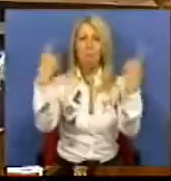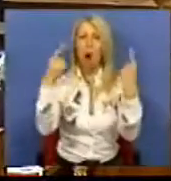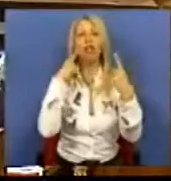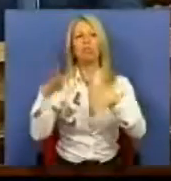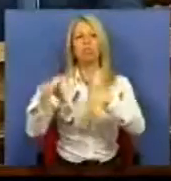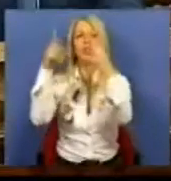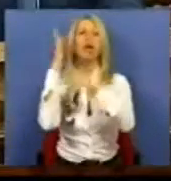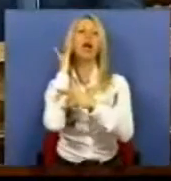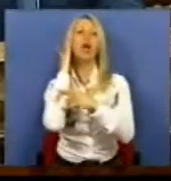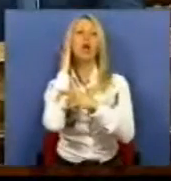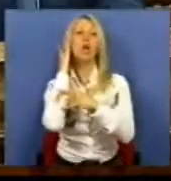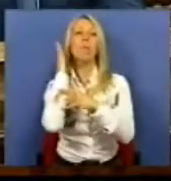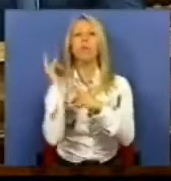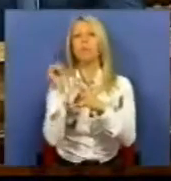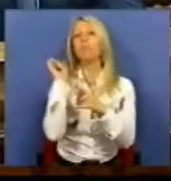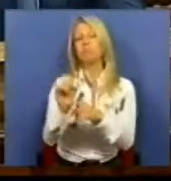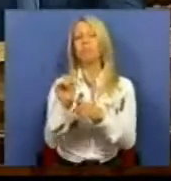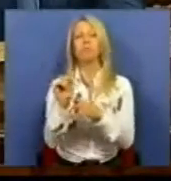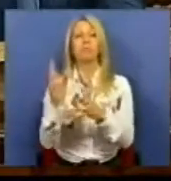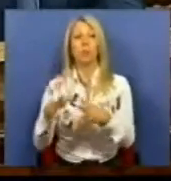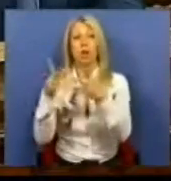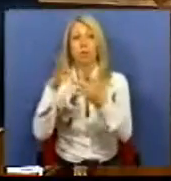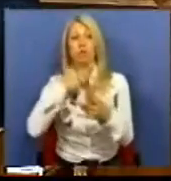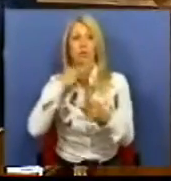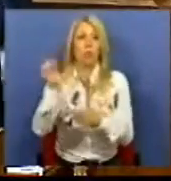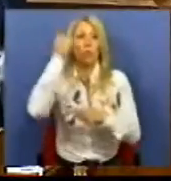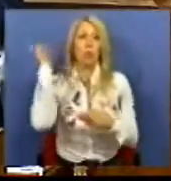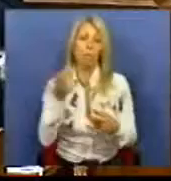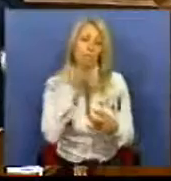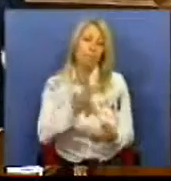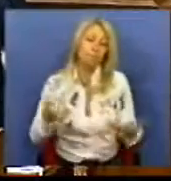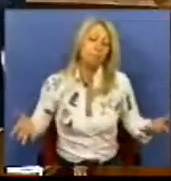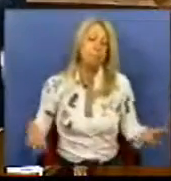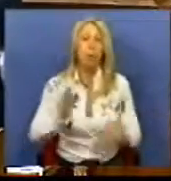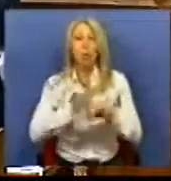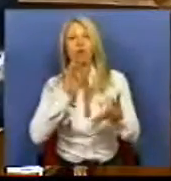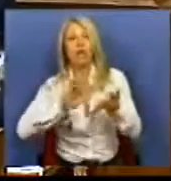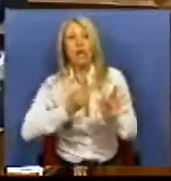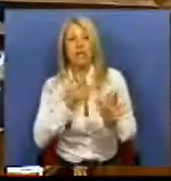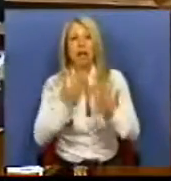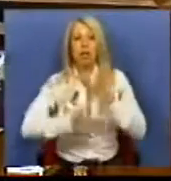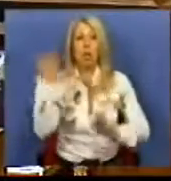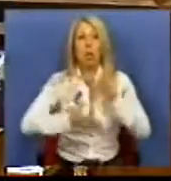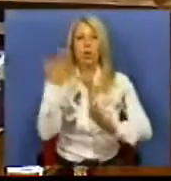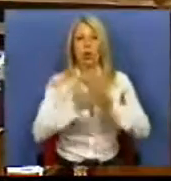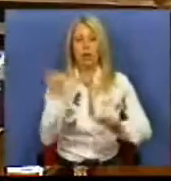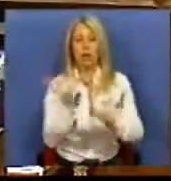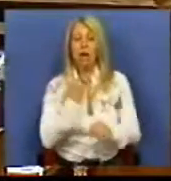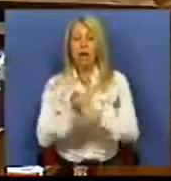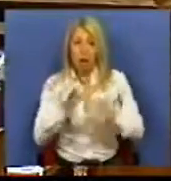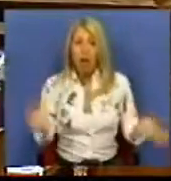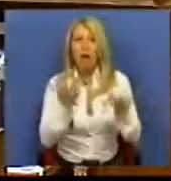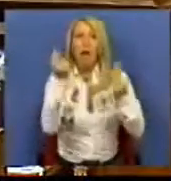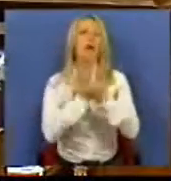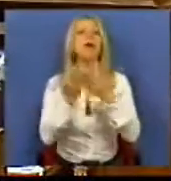do investimento, insuficiente, diga-se, para as necessidades e a premência das tarefas de avançamento económico e